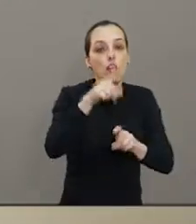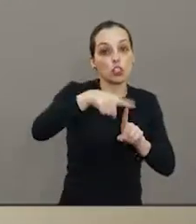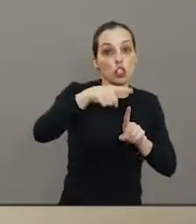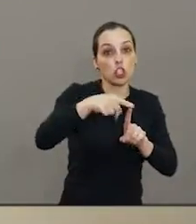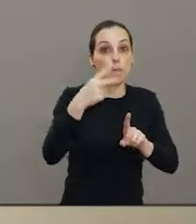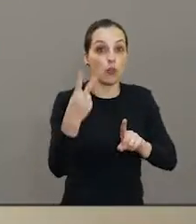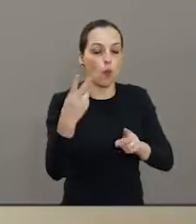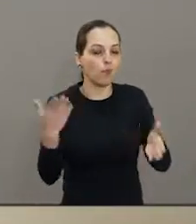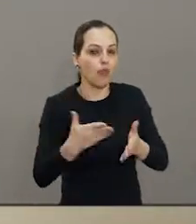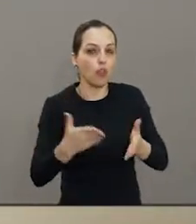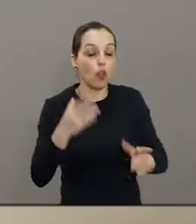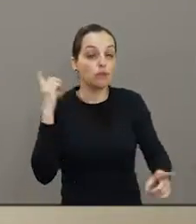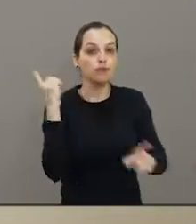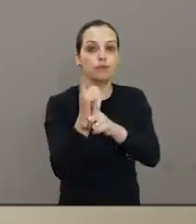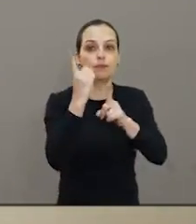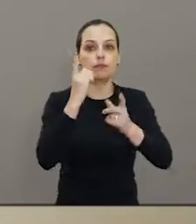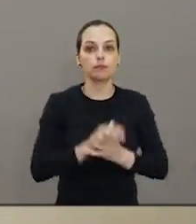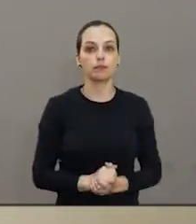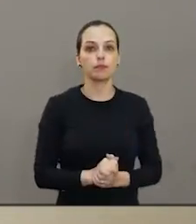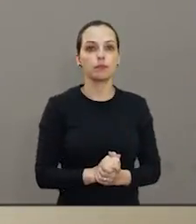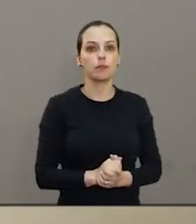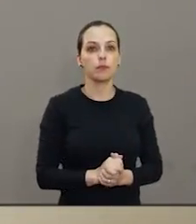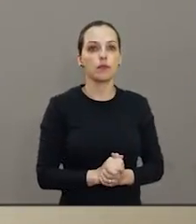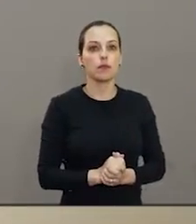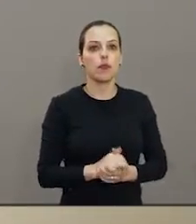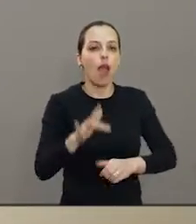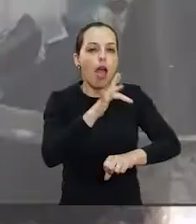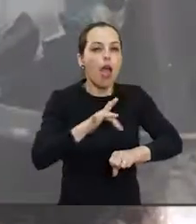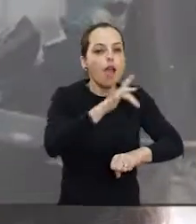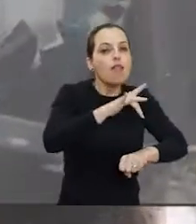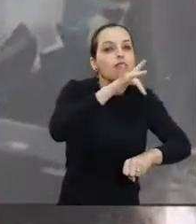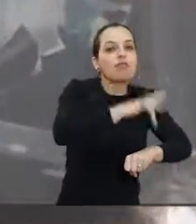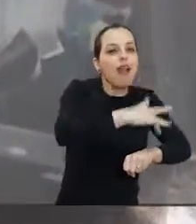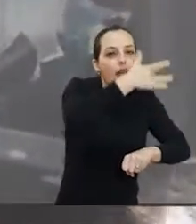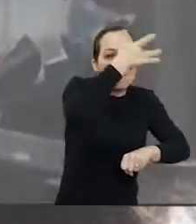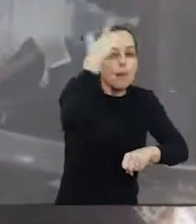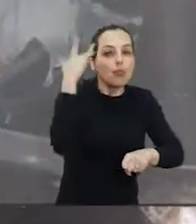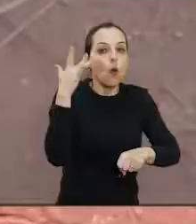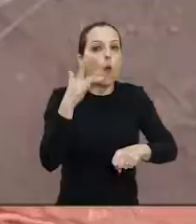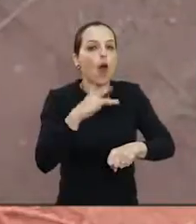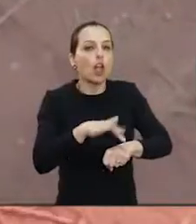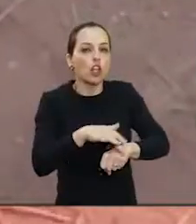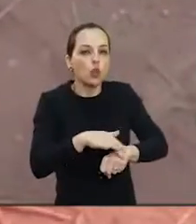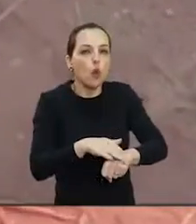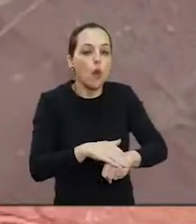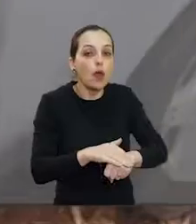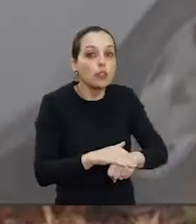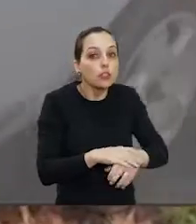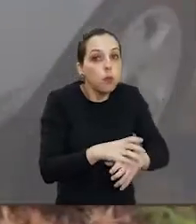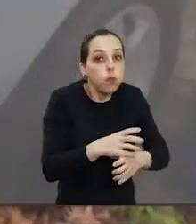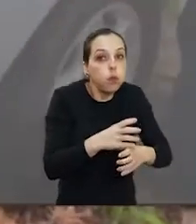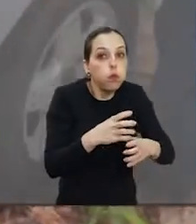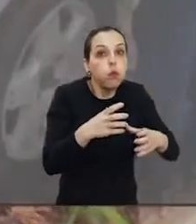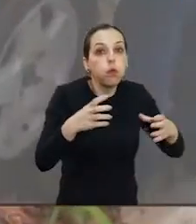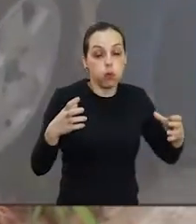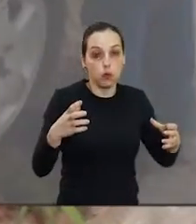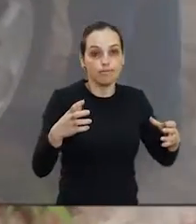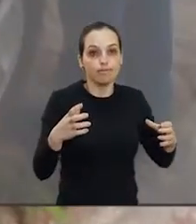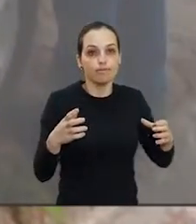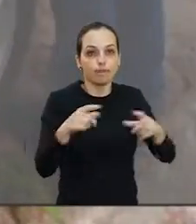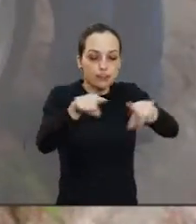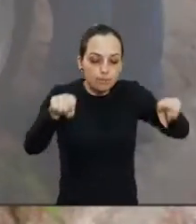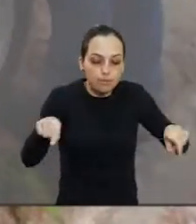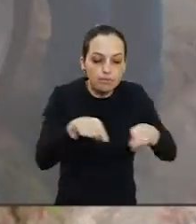começou a crescer o número de casos, nós pedimos para isolar, para ver qual era o vírus, né. E aí a gente detectou que estava